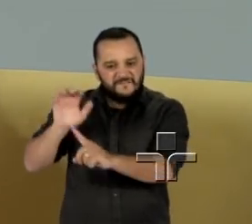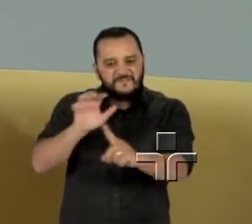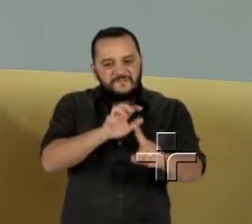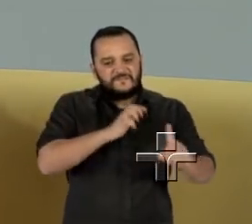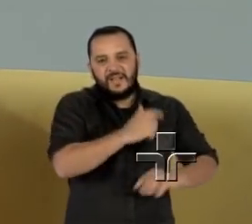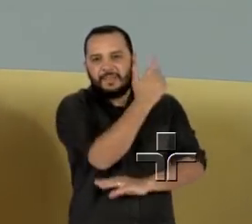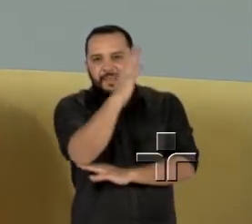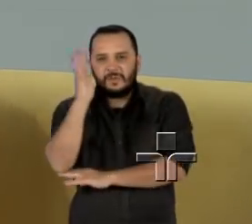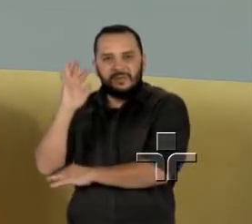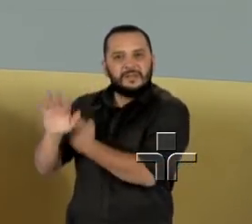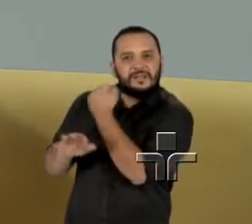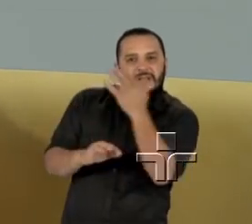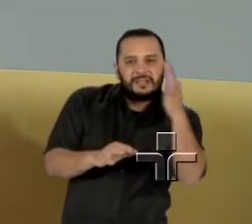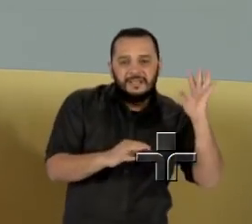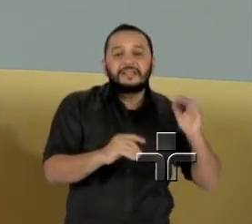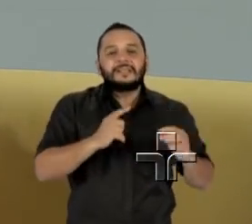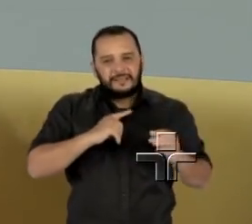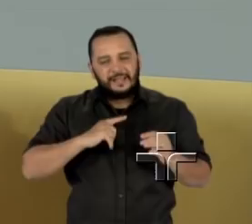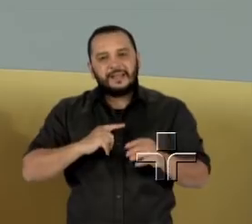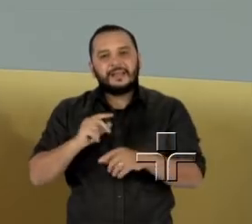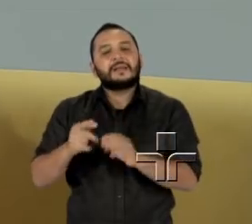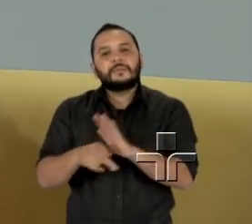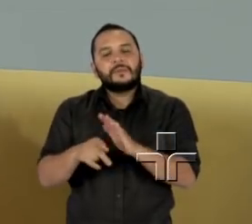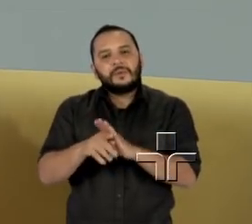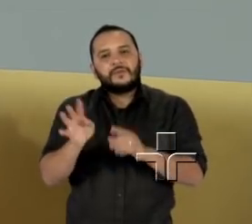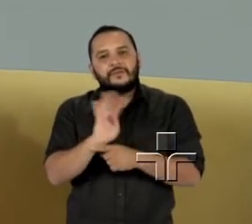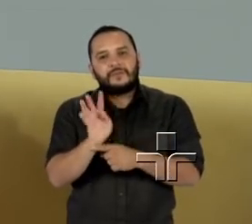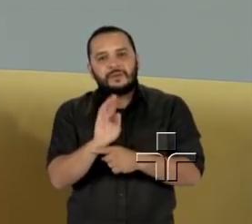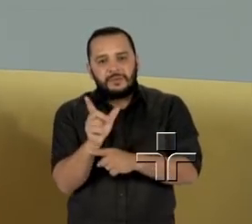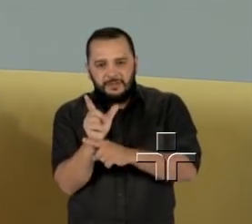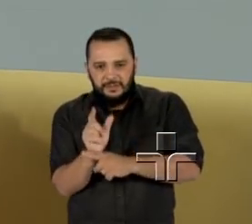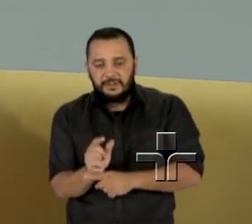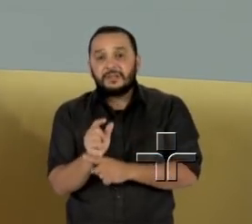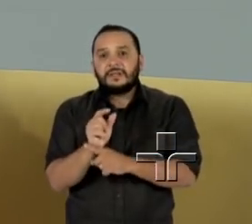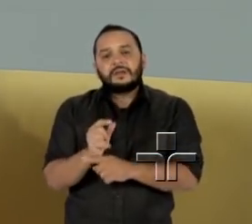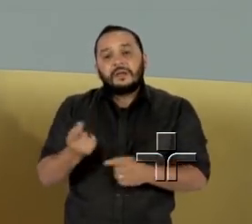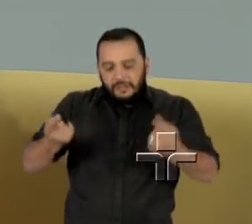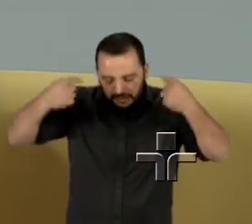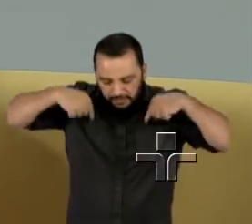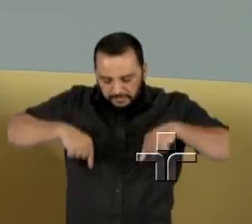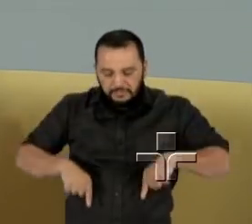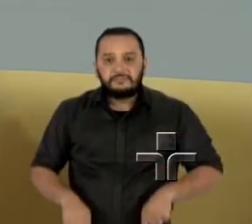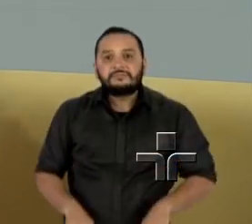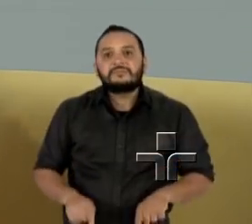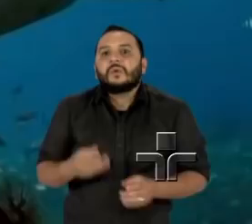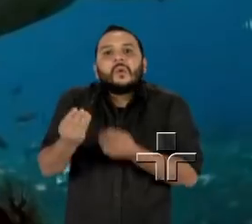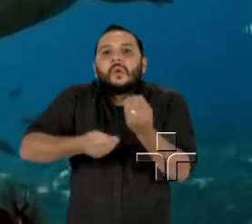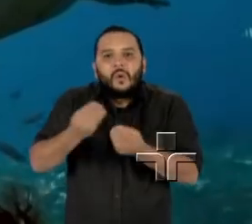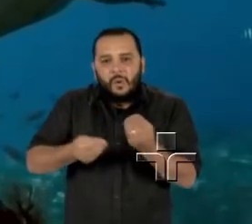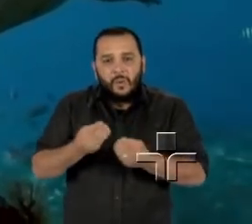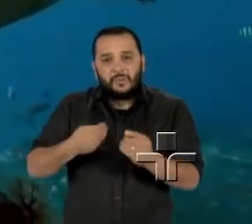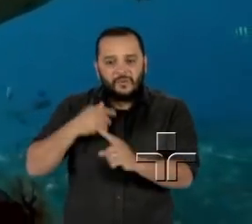O documentário Antropoceno A Era Humana mostra um pouco do nosso impacto no planeta.